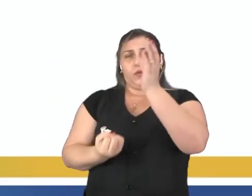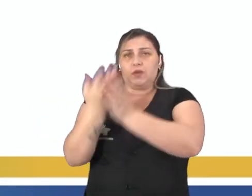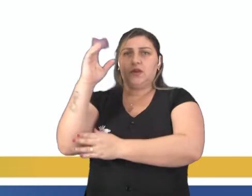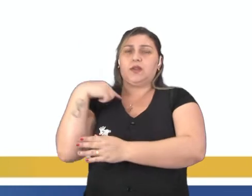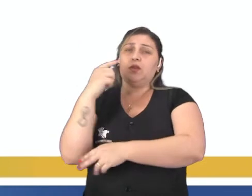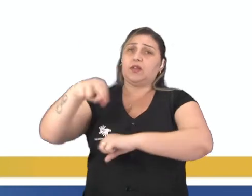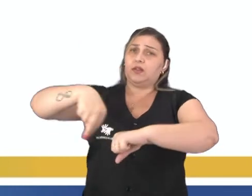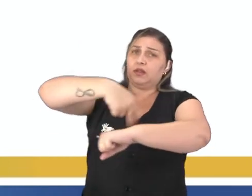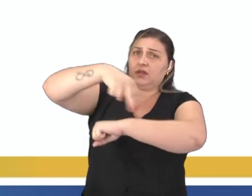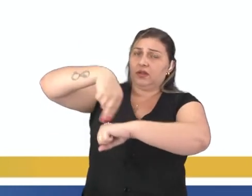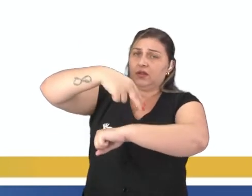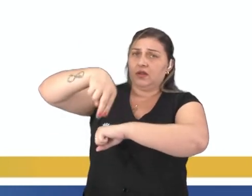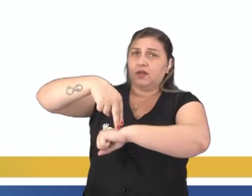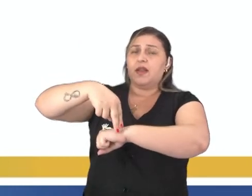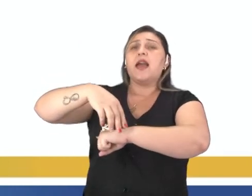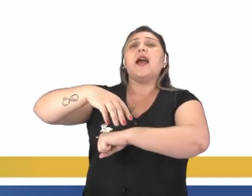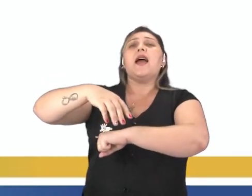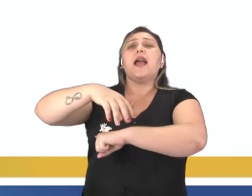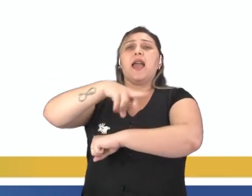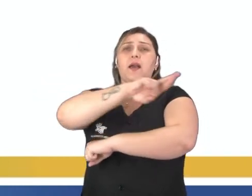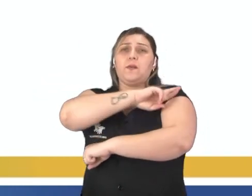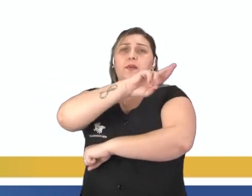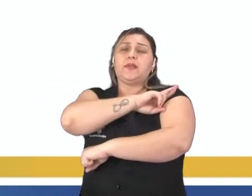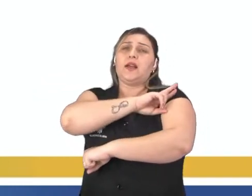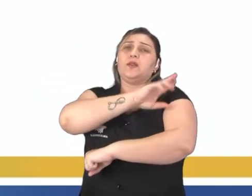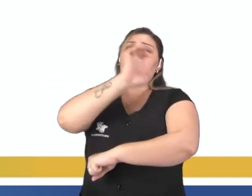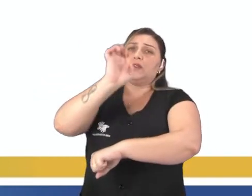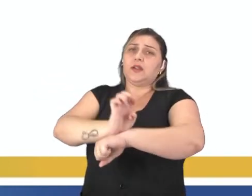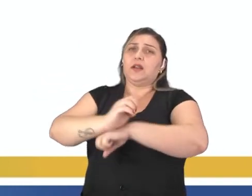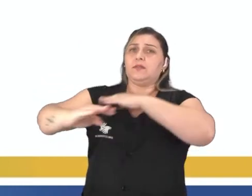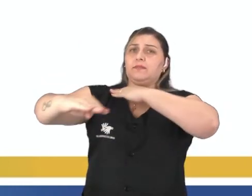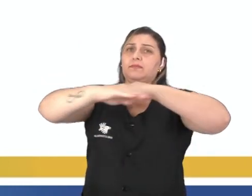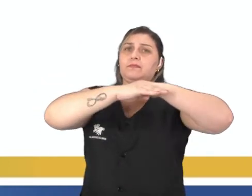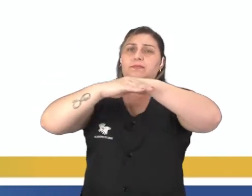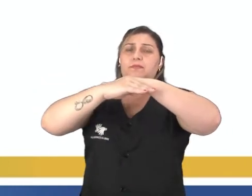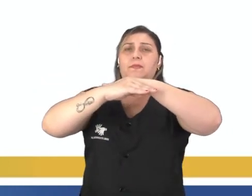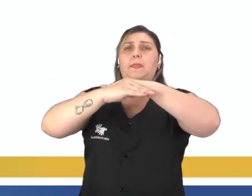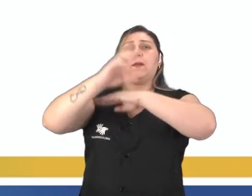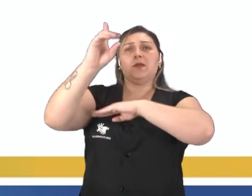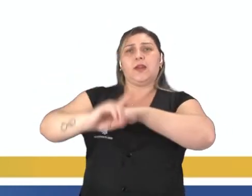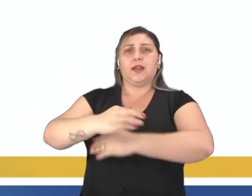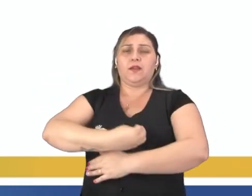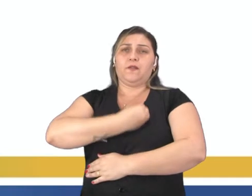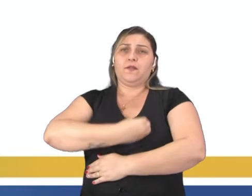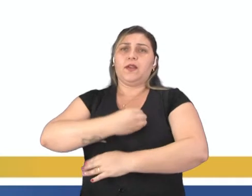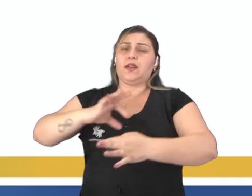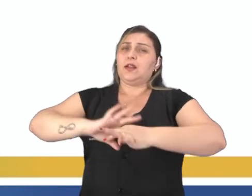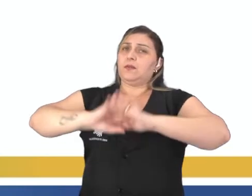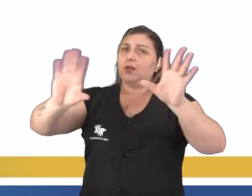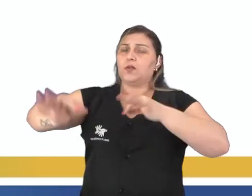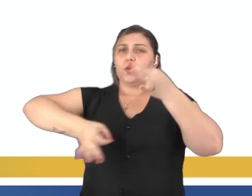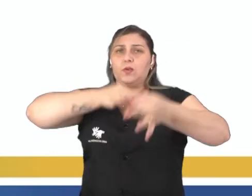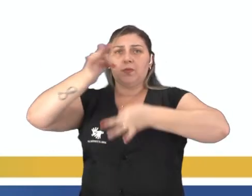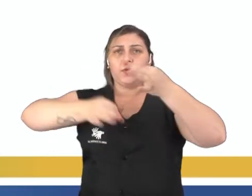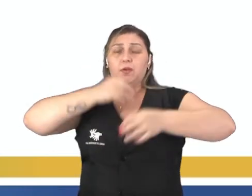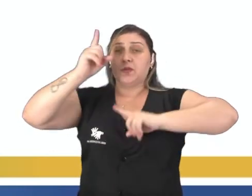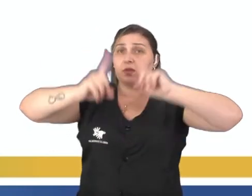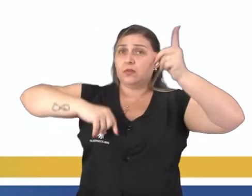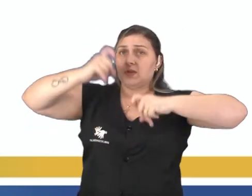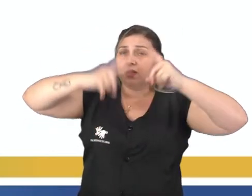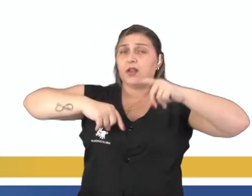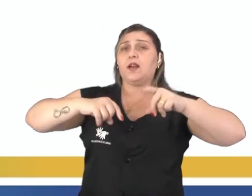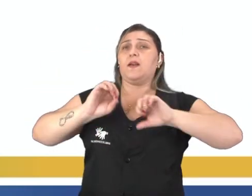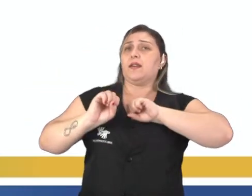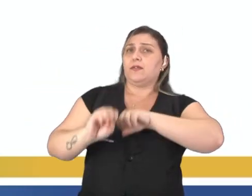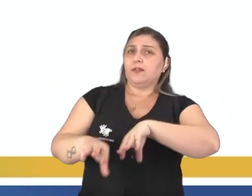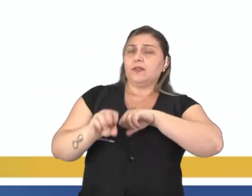nossa nação é dever do Estado promover a igualdade. Isso inclui o direito à vida, a liberdade de opinião e de expressão, a